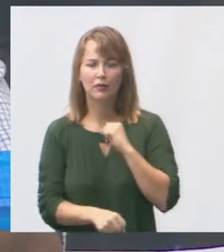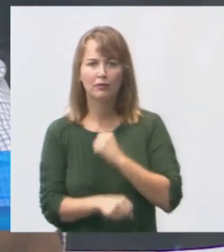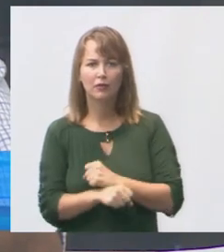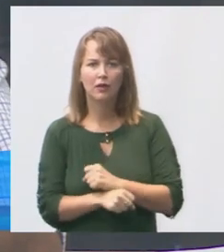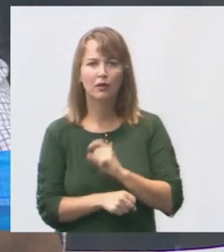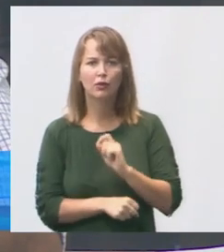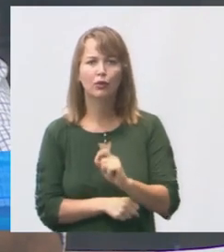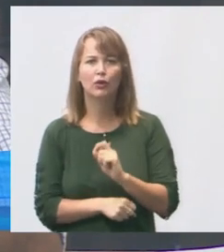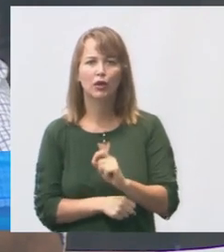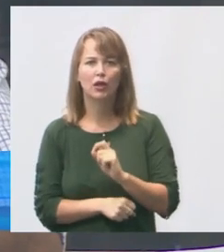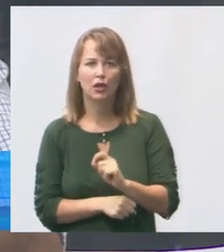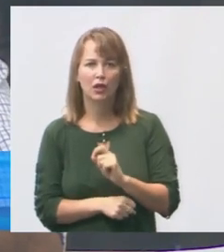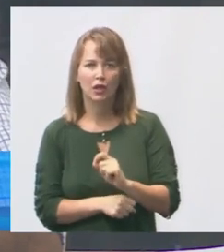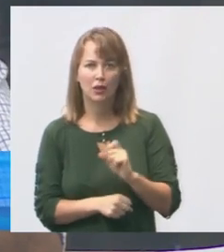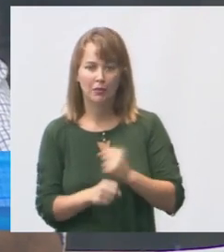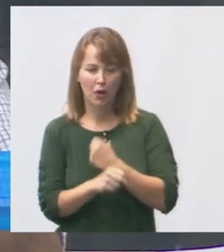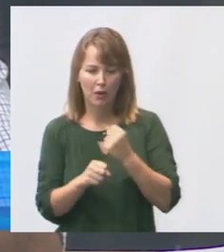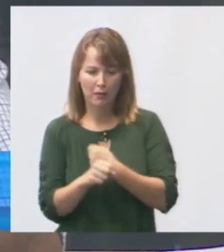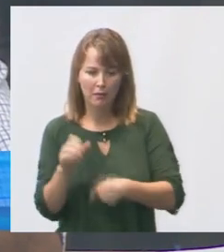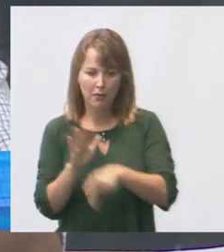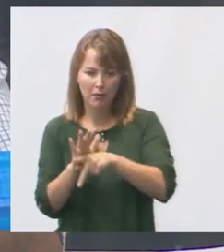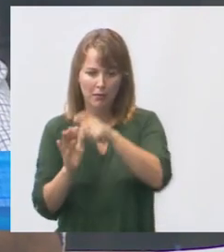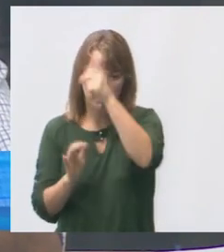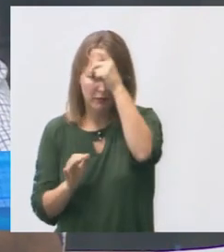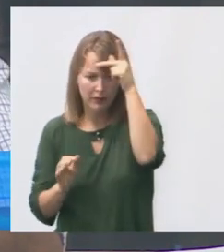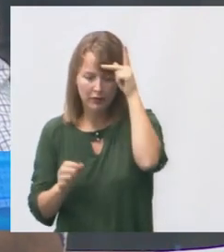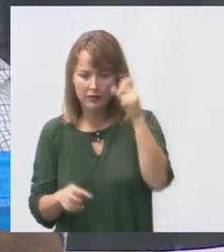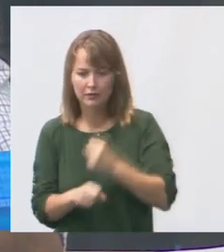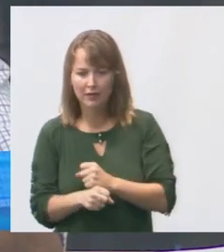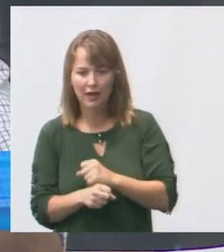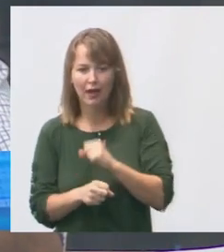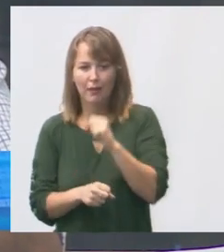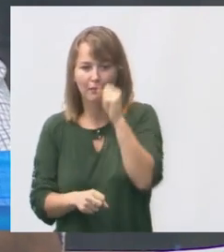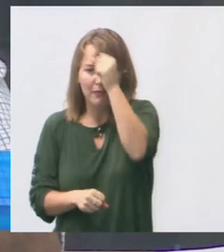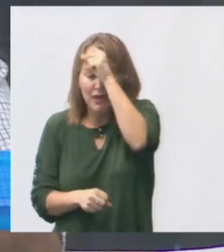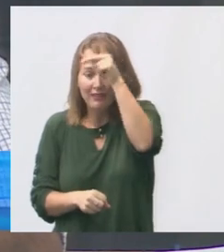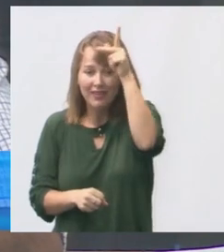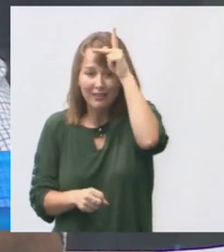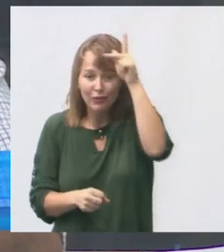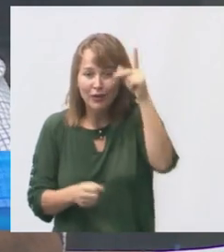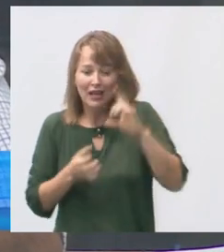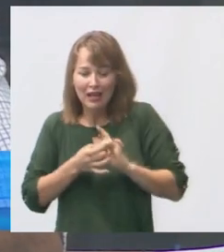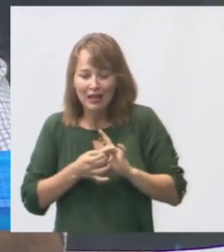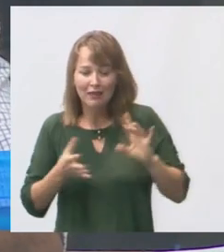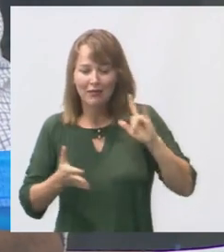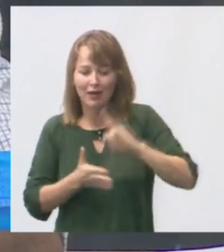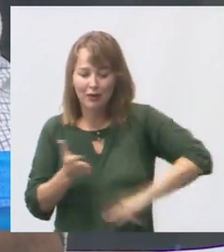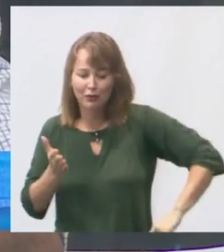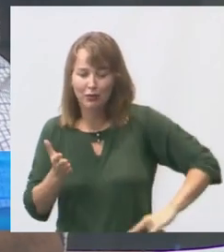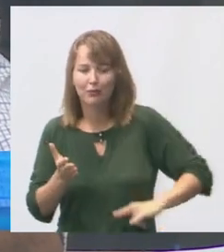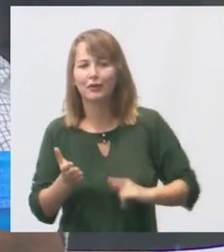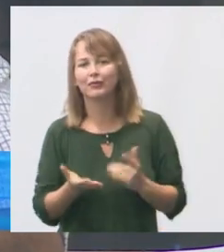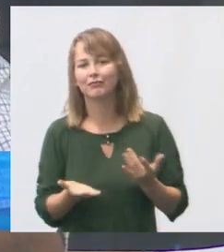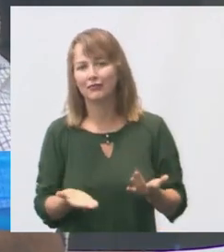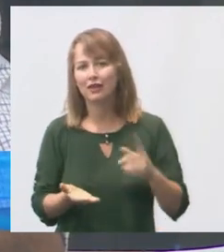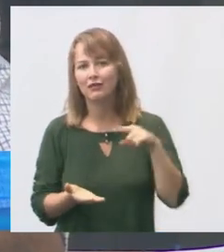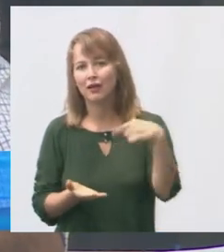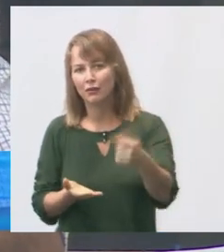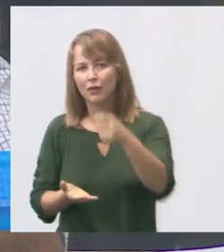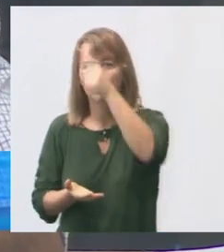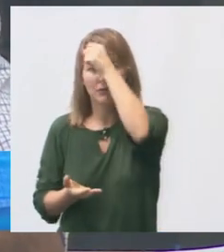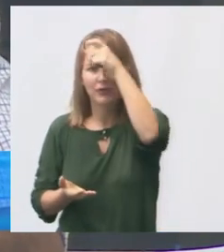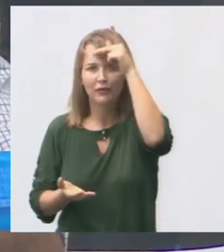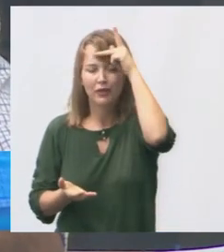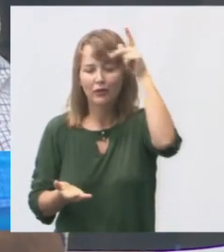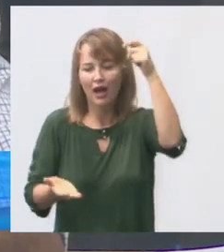de uma obra da Prefeitura, a guarda da Prefeitura emitir, e depois a Prefeitura